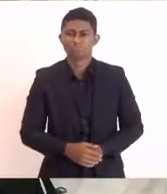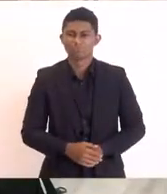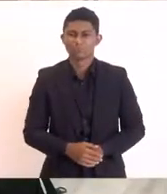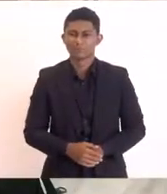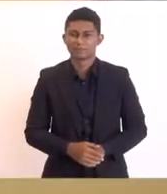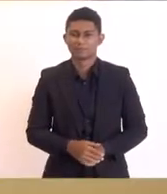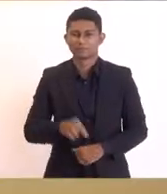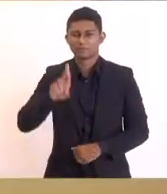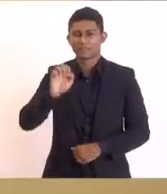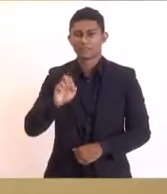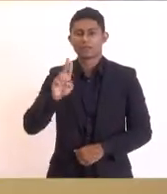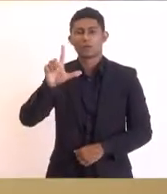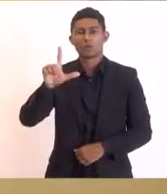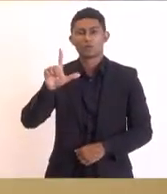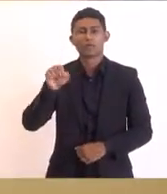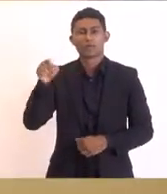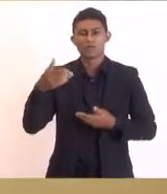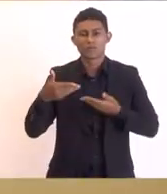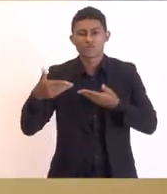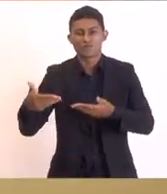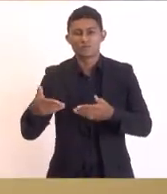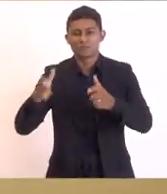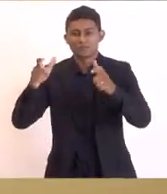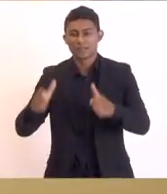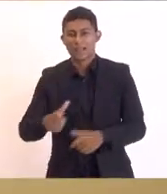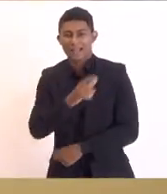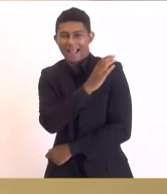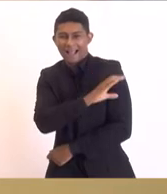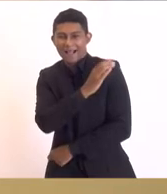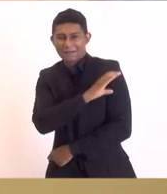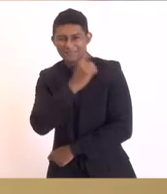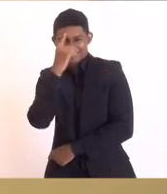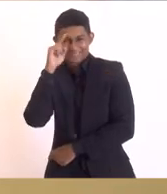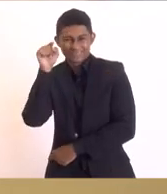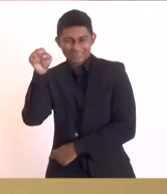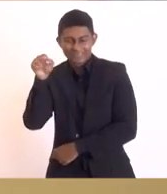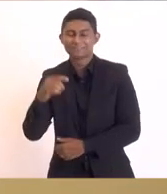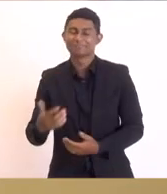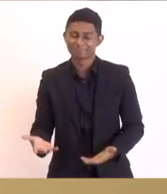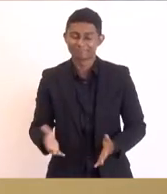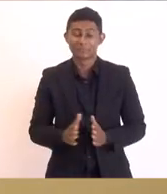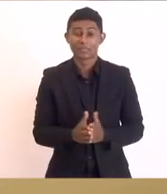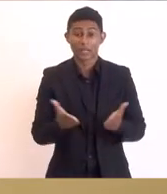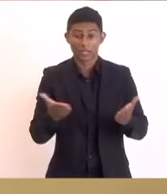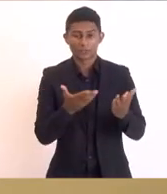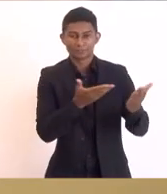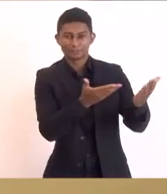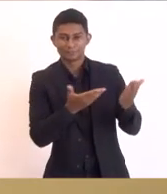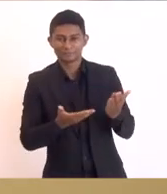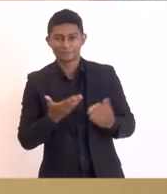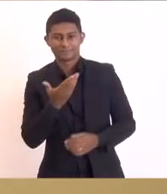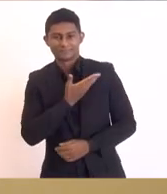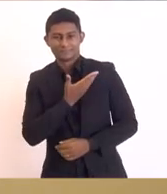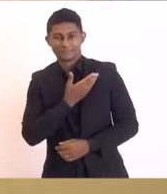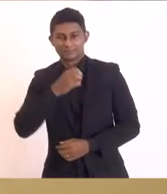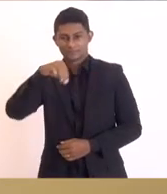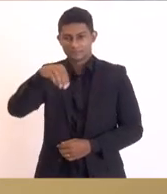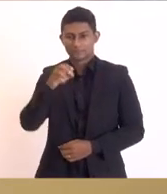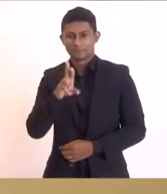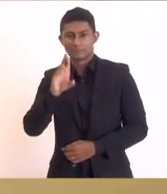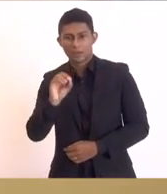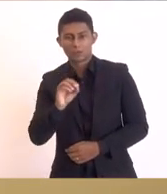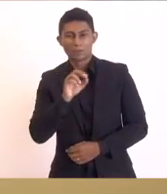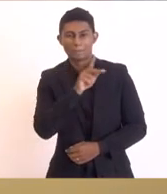Raul foi nosso anfitrião lá em Campos na Rio No Norte uma palavra nosso amigo Mauro Osório professor da